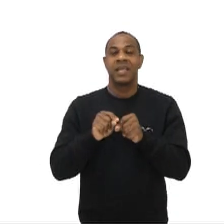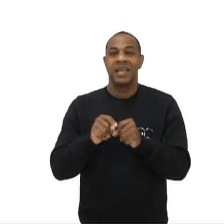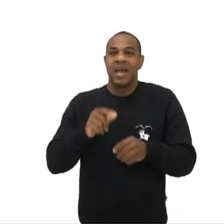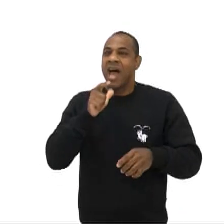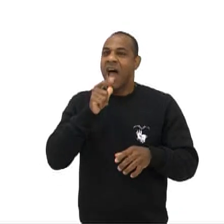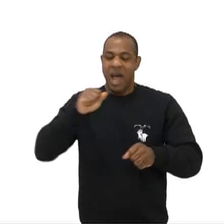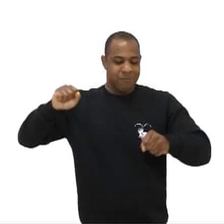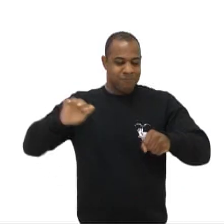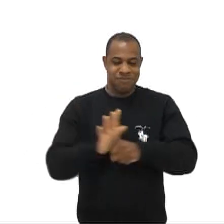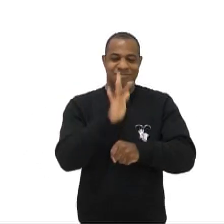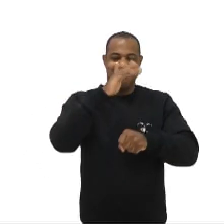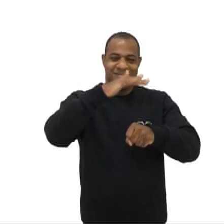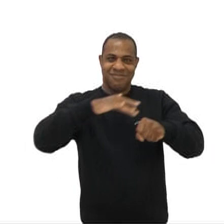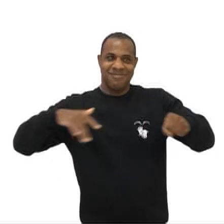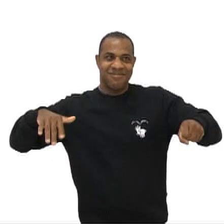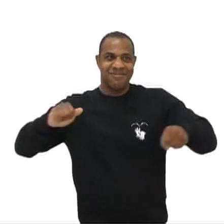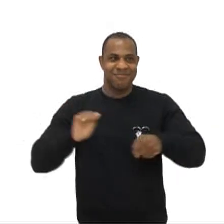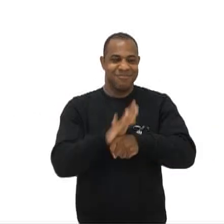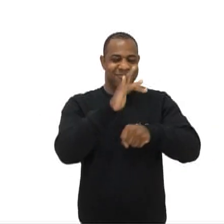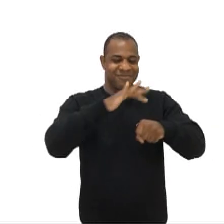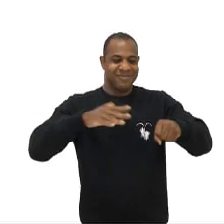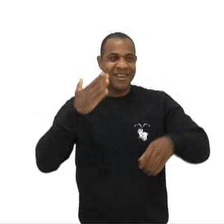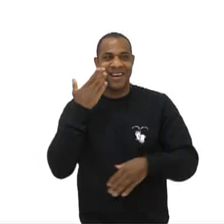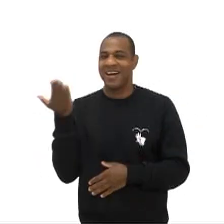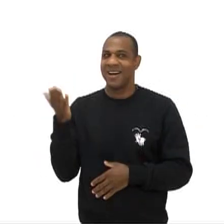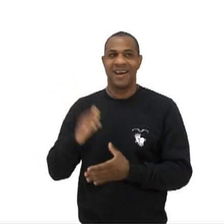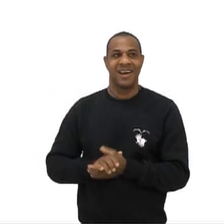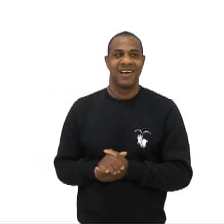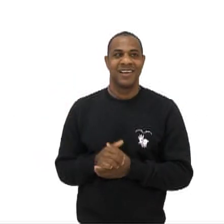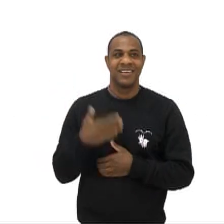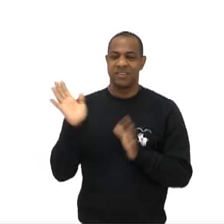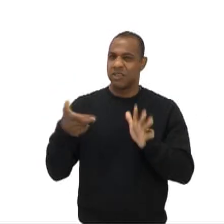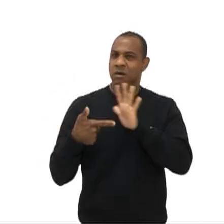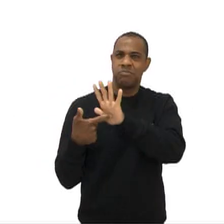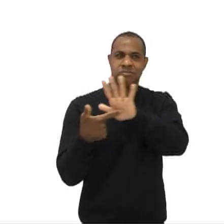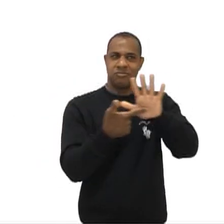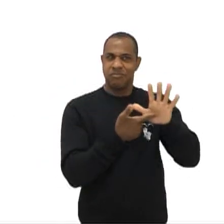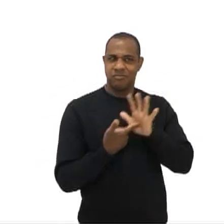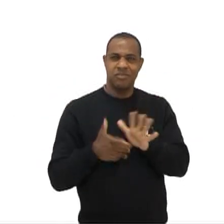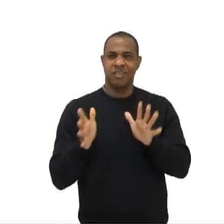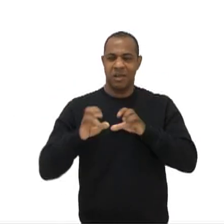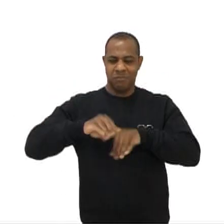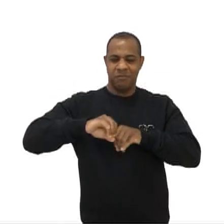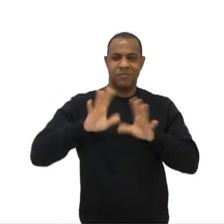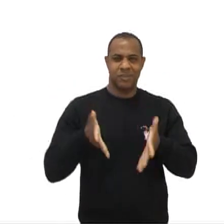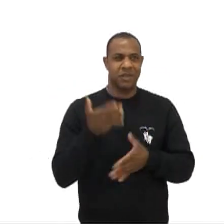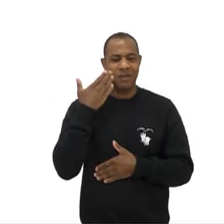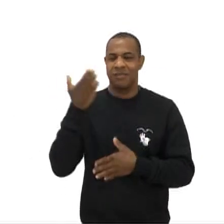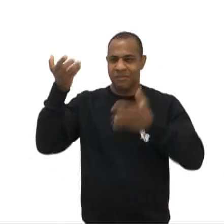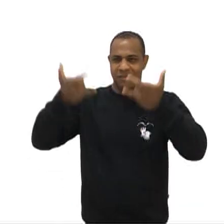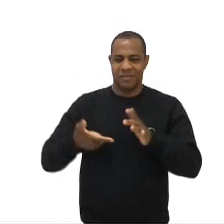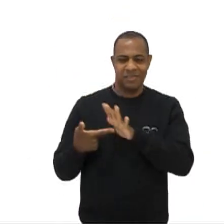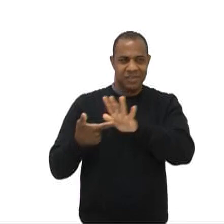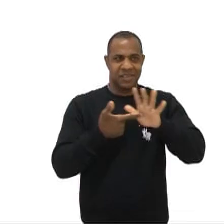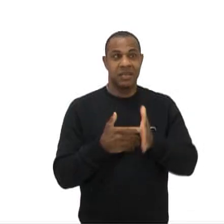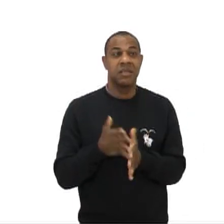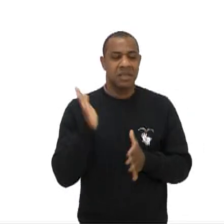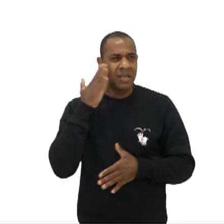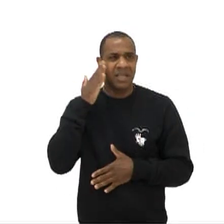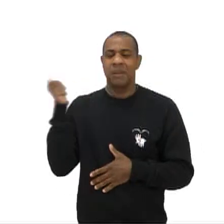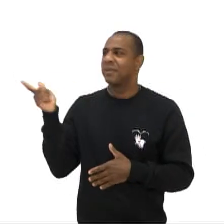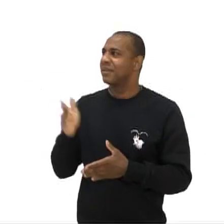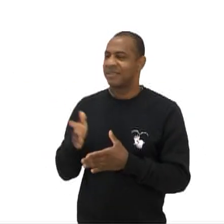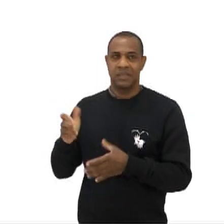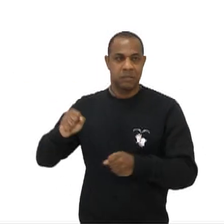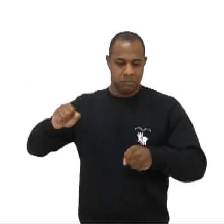Bem, o que a gente sabe, né? Esse slide, inclusive, esse gif aqui Eu já andei passando em outros momentos com vocês Então, o a gente sabe É que o tsunami, ele tem